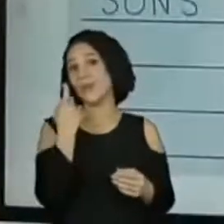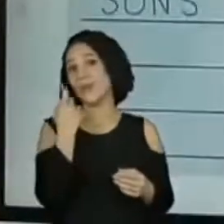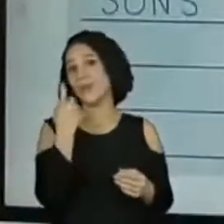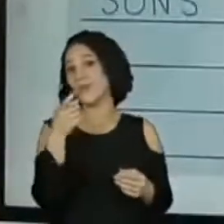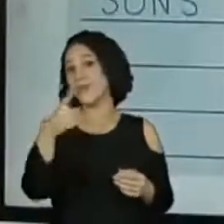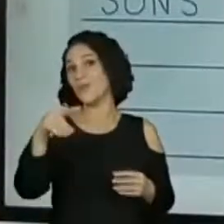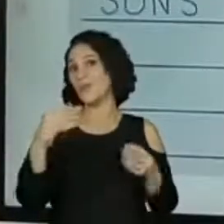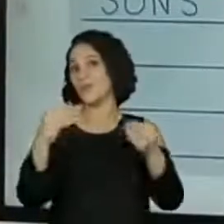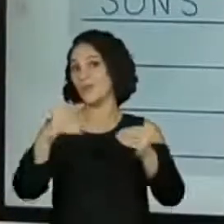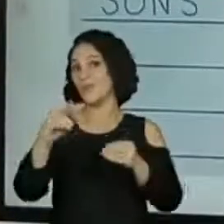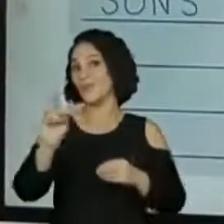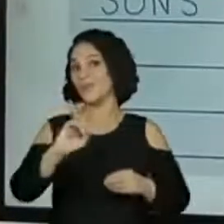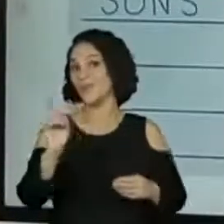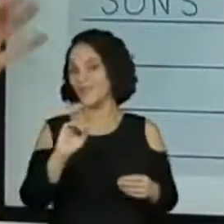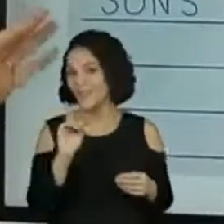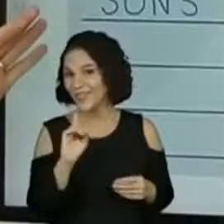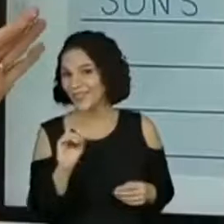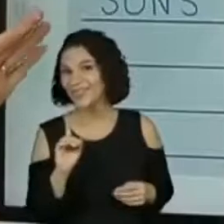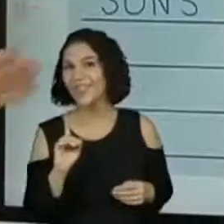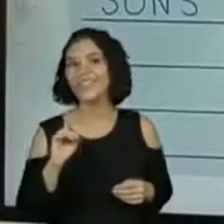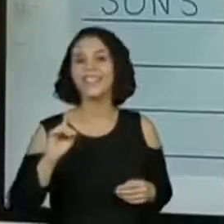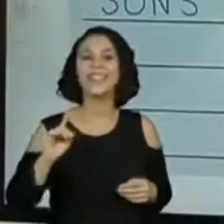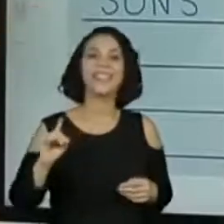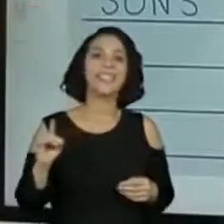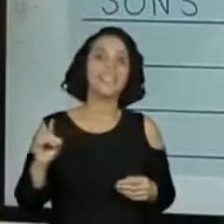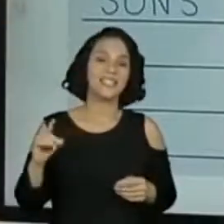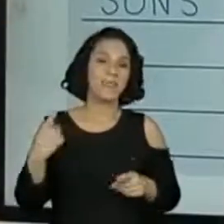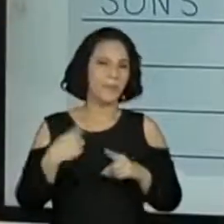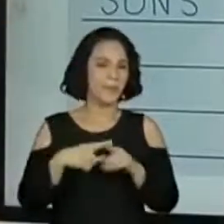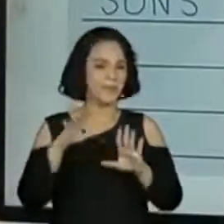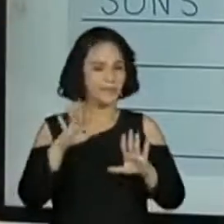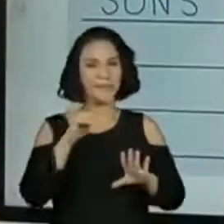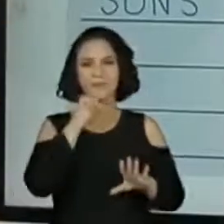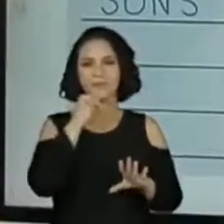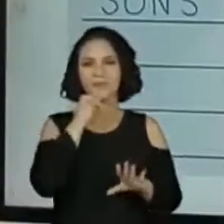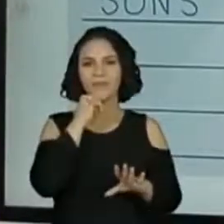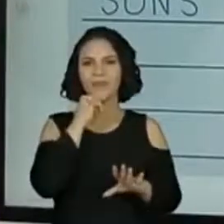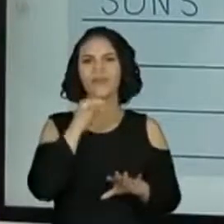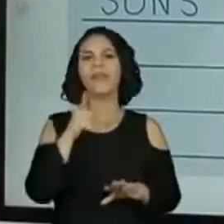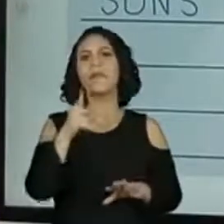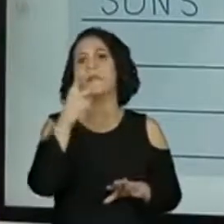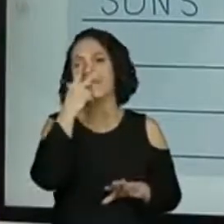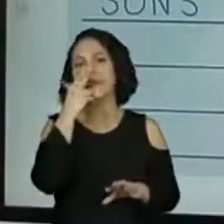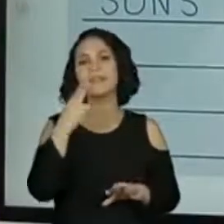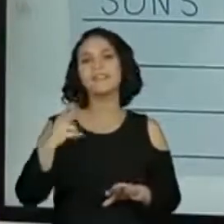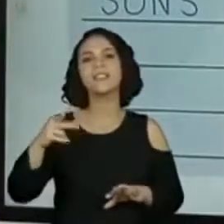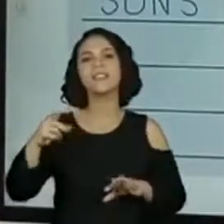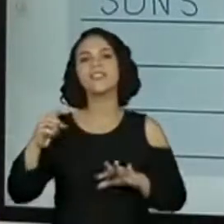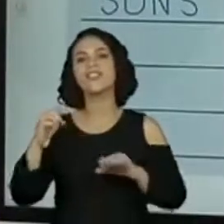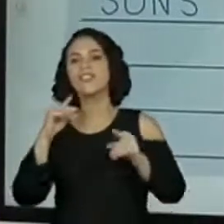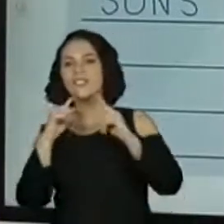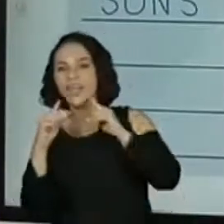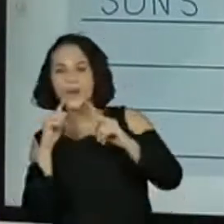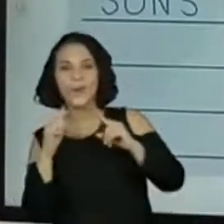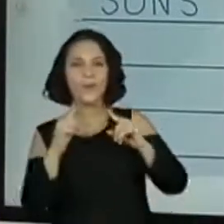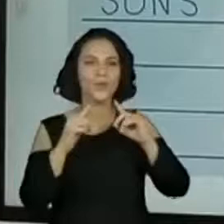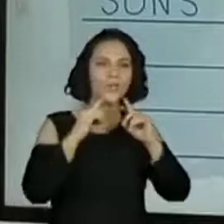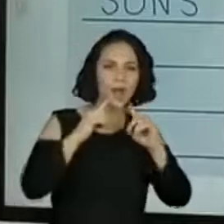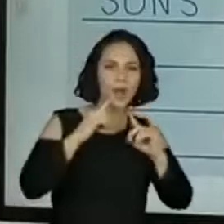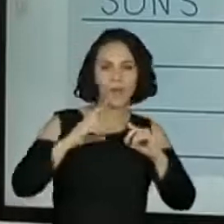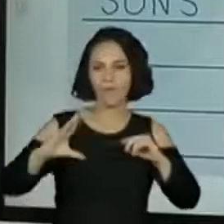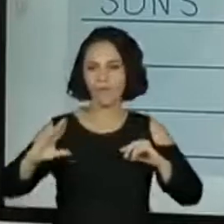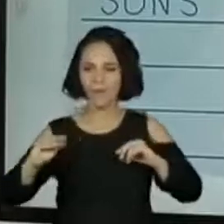apareceu e que é... Porque, normalmente, é sempre marcado ali pelos diálogos. Mas a gente tem também